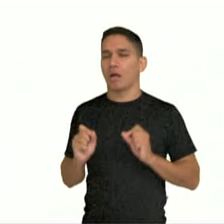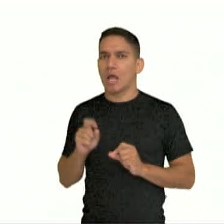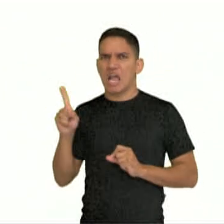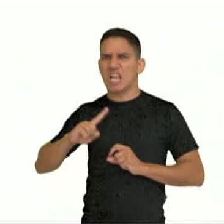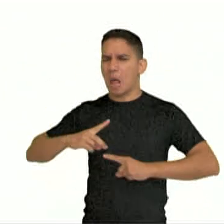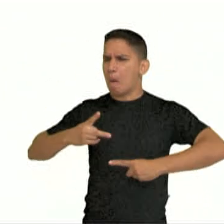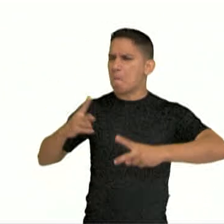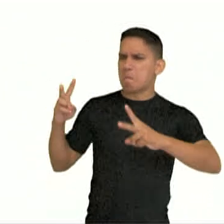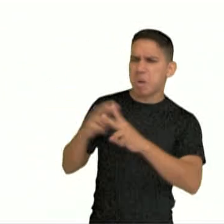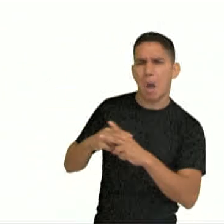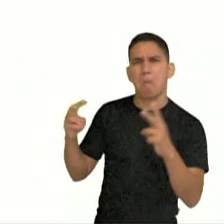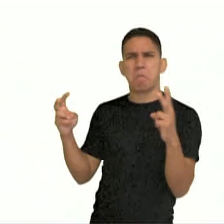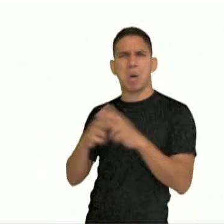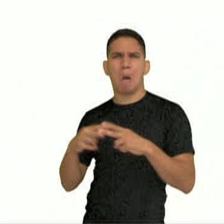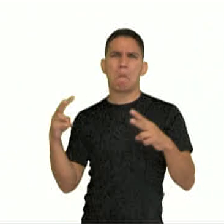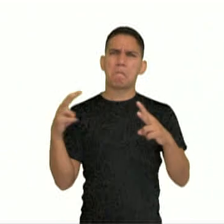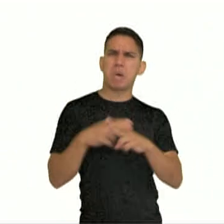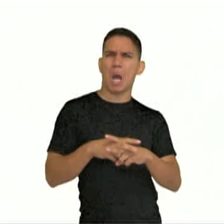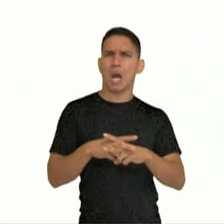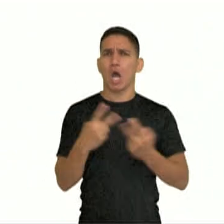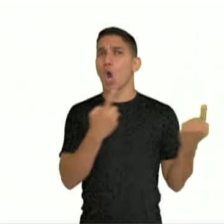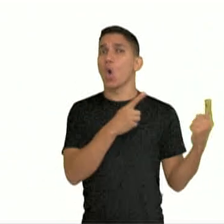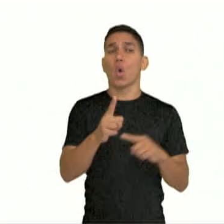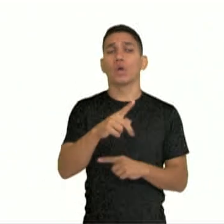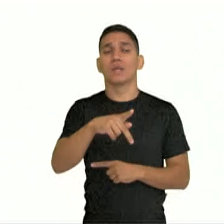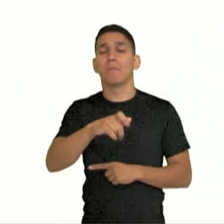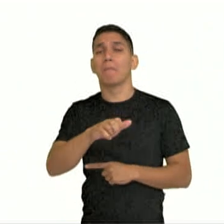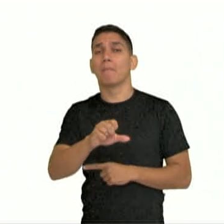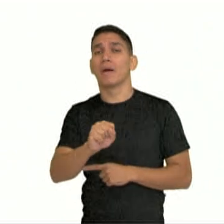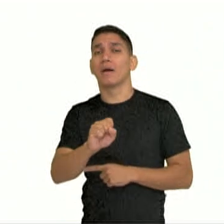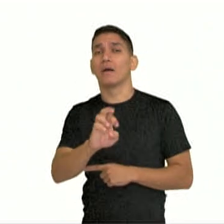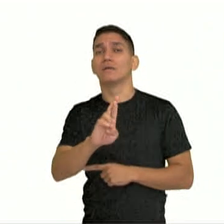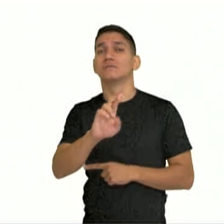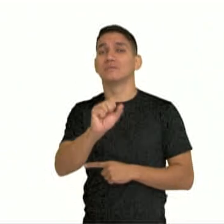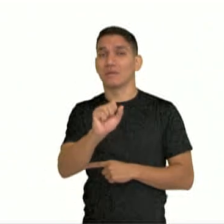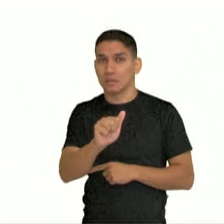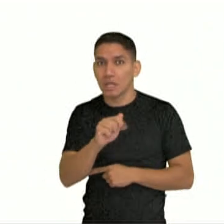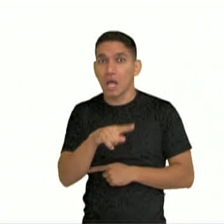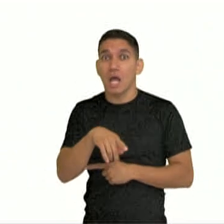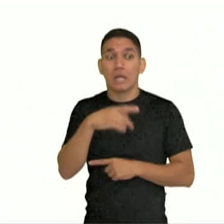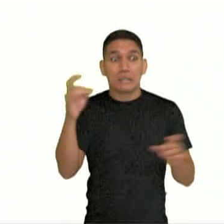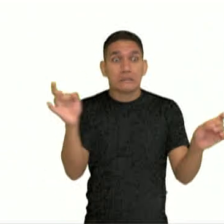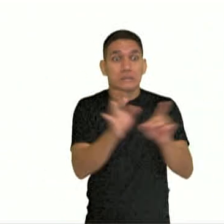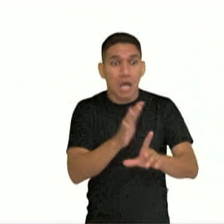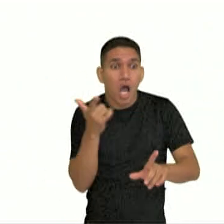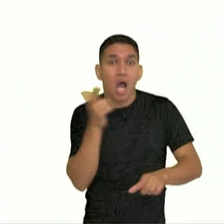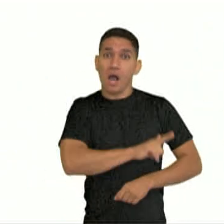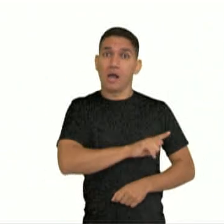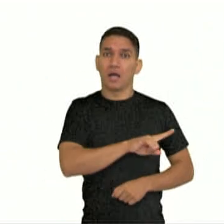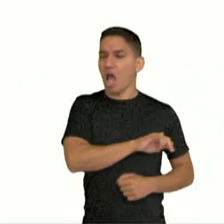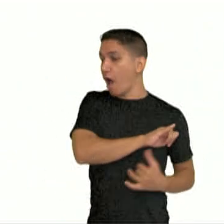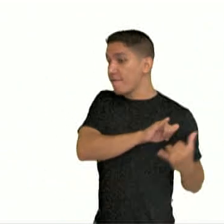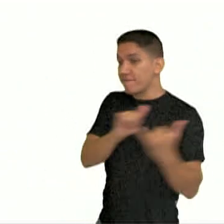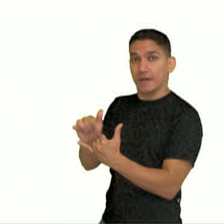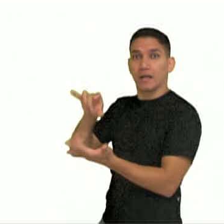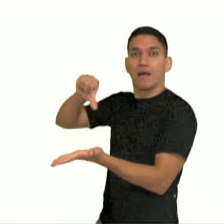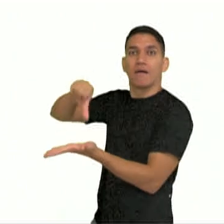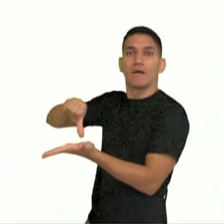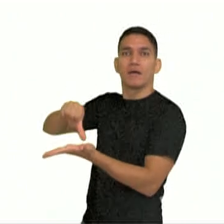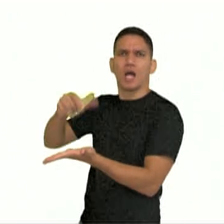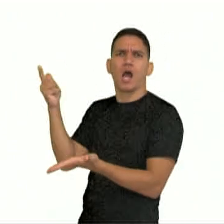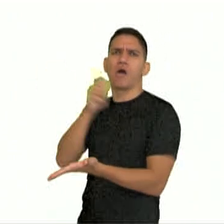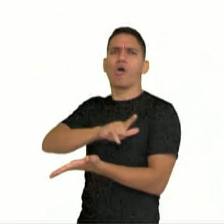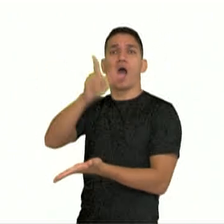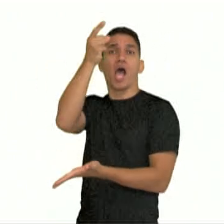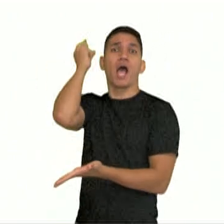os persas, a batalha de Maratona, e que depois que terminou a batalha, ele precisava informar Atenas da vitória dos gregos contra